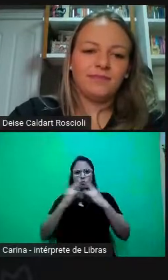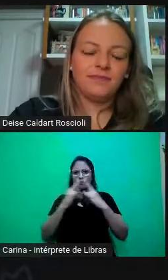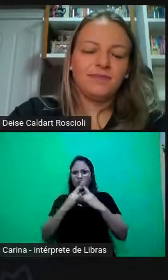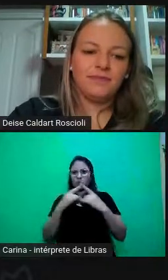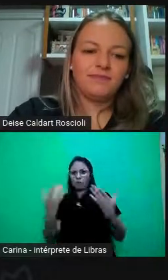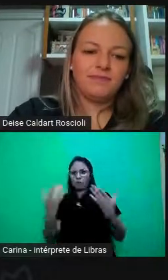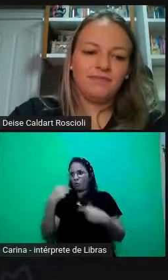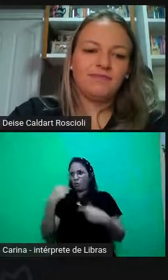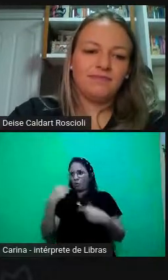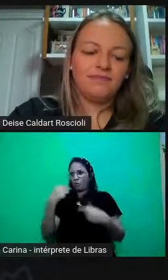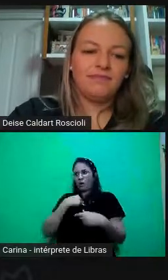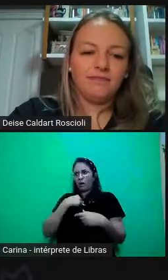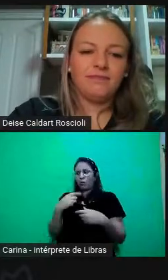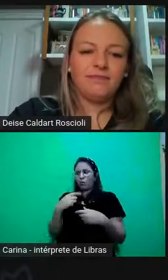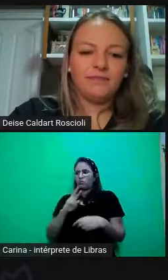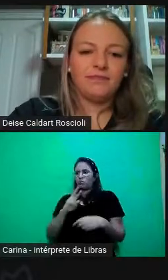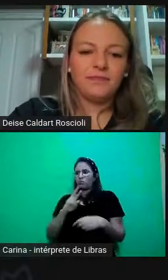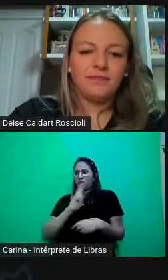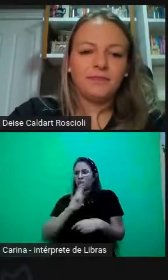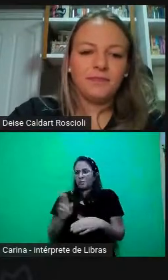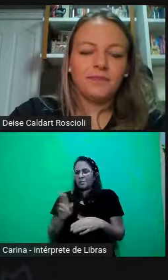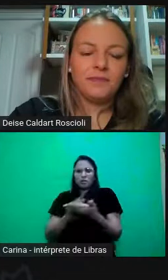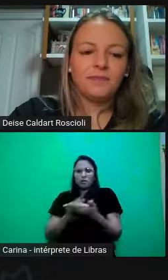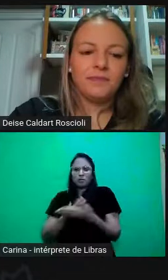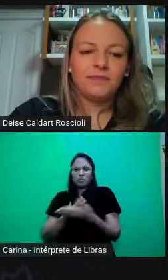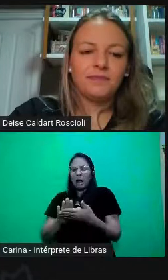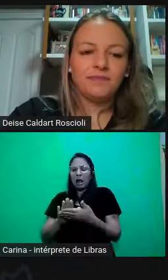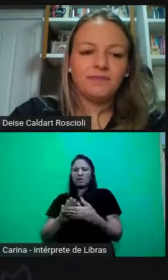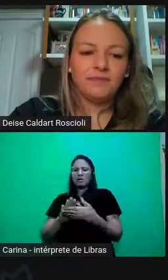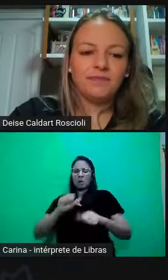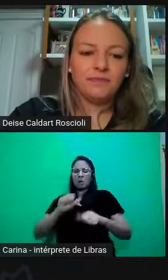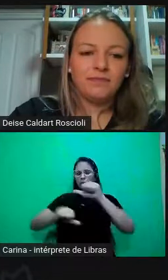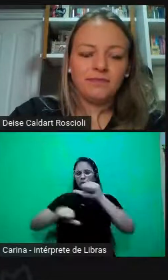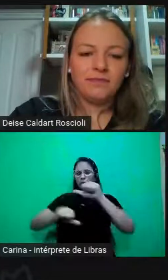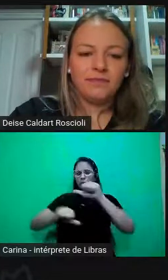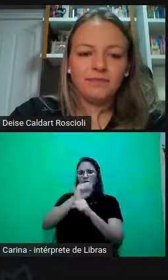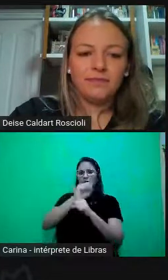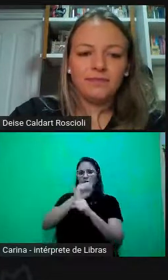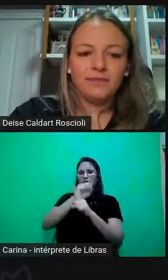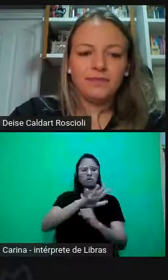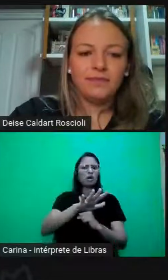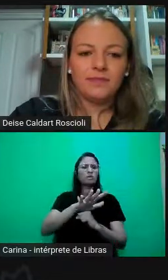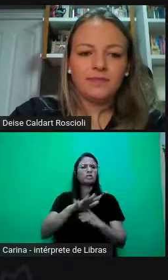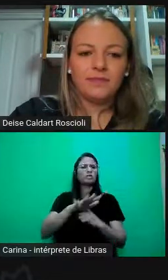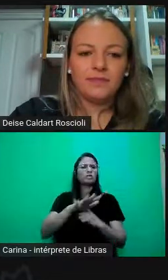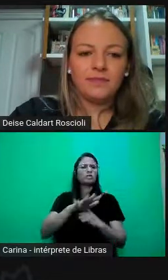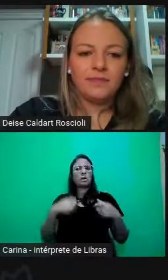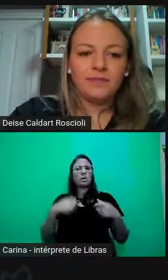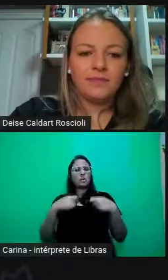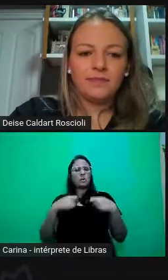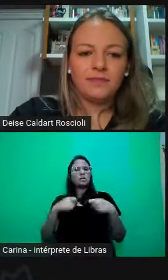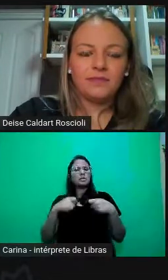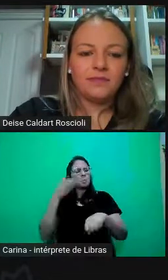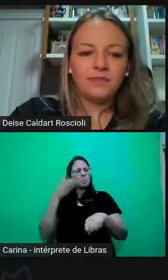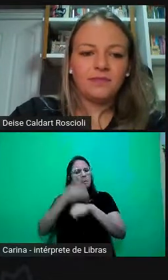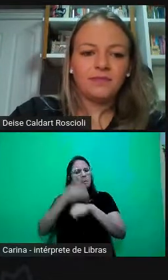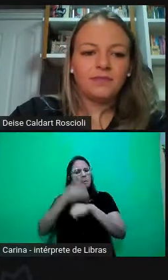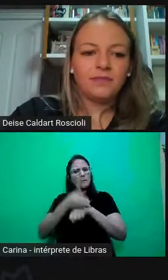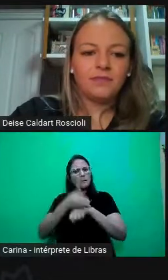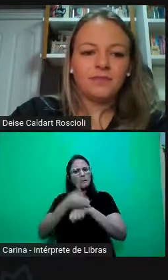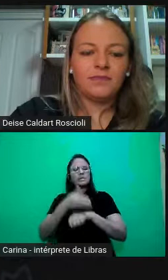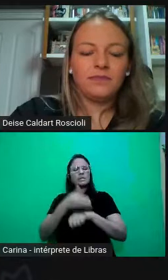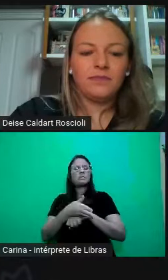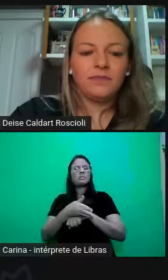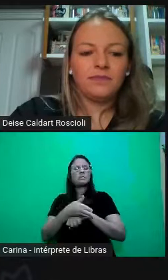diversidade e mudança social. Eu preciso que eu realmente poder participar do processo e aí, a partir